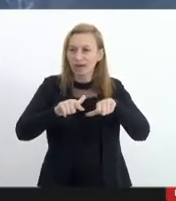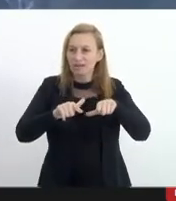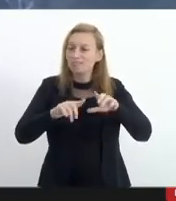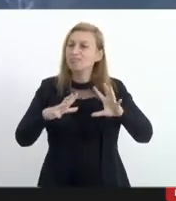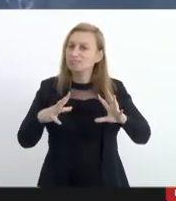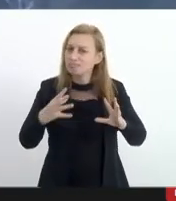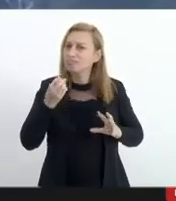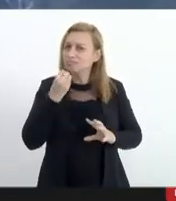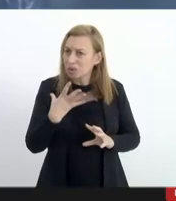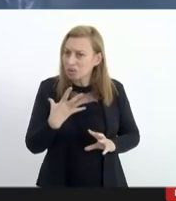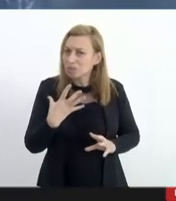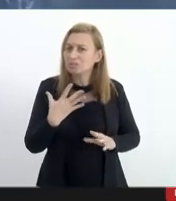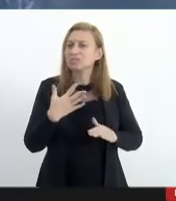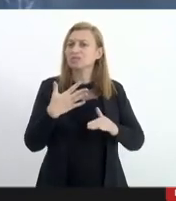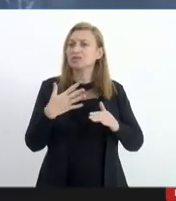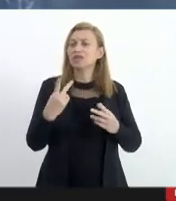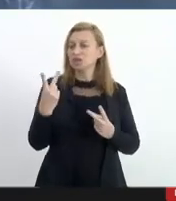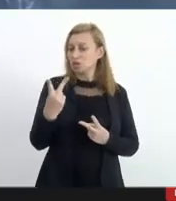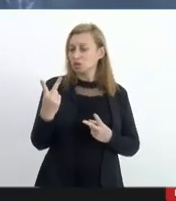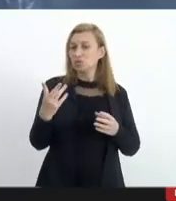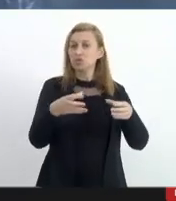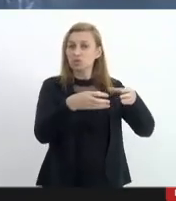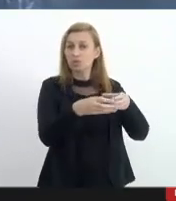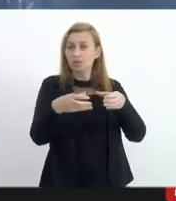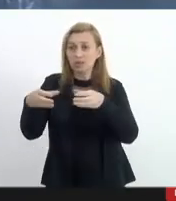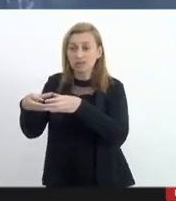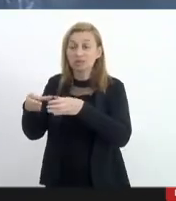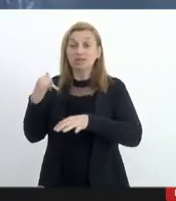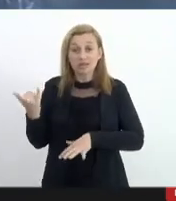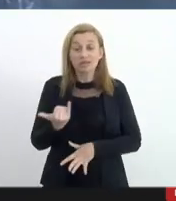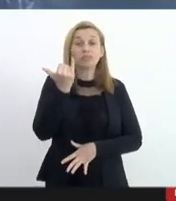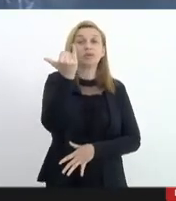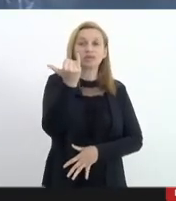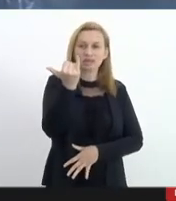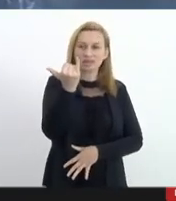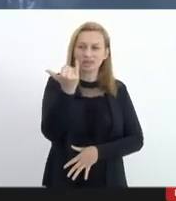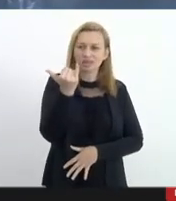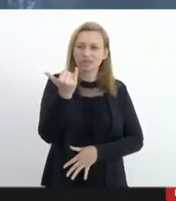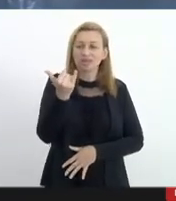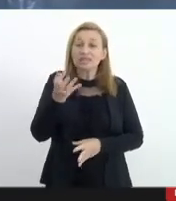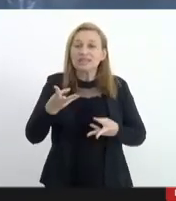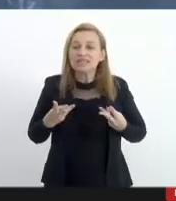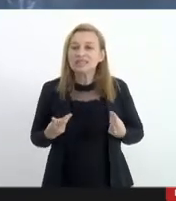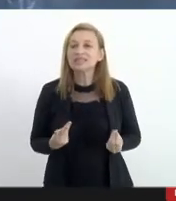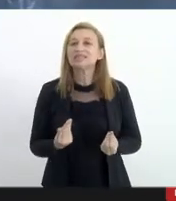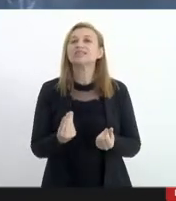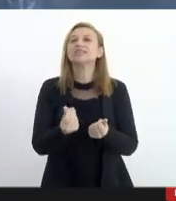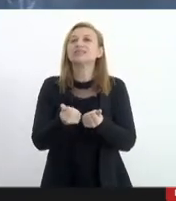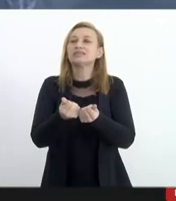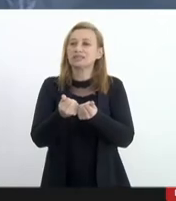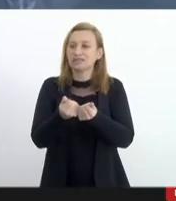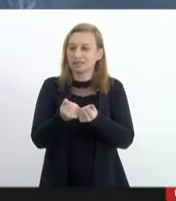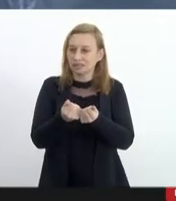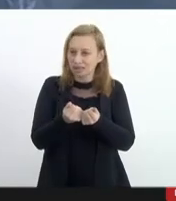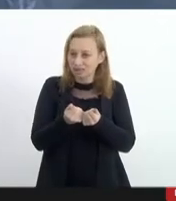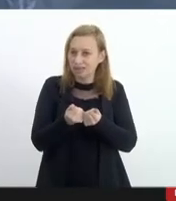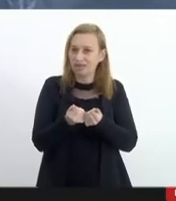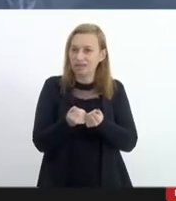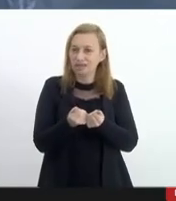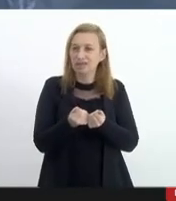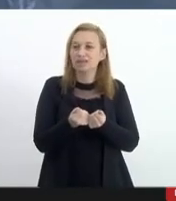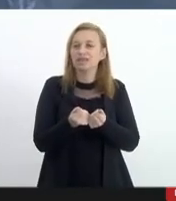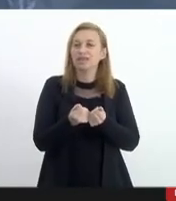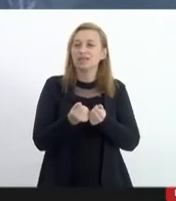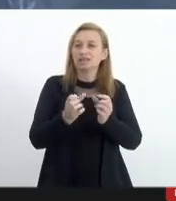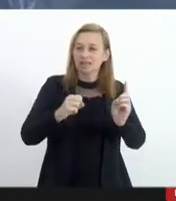conciso entre duas comissões que são tão importantes e tão sensíveis à rotina da nossa